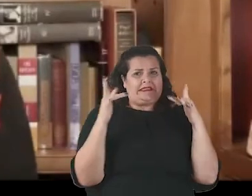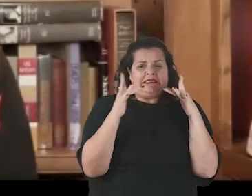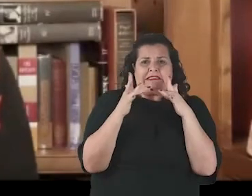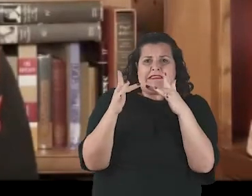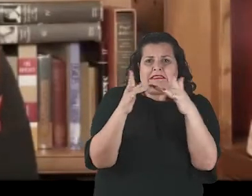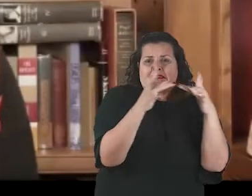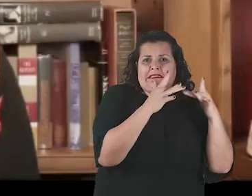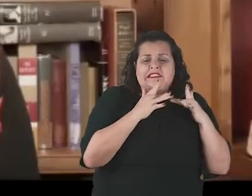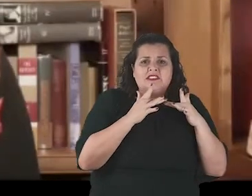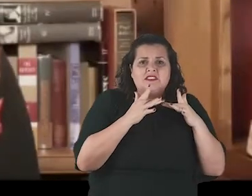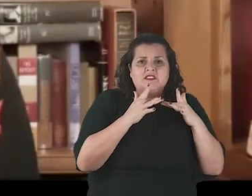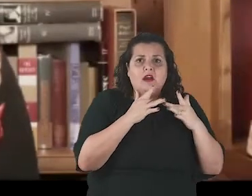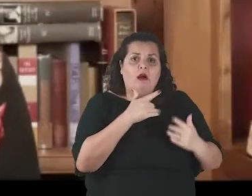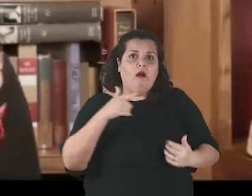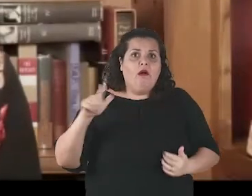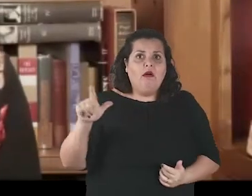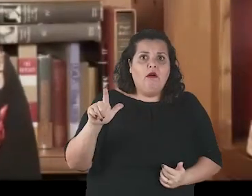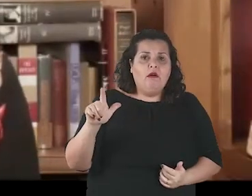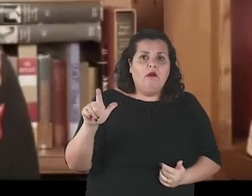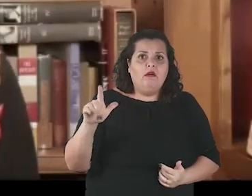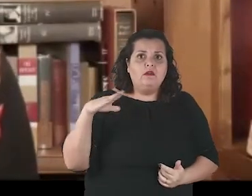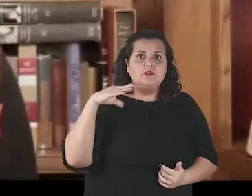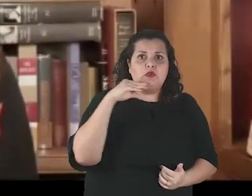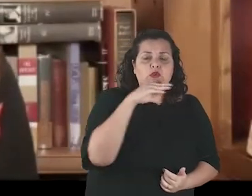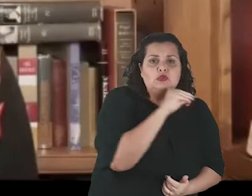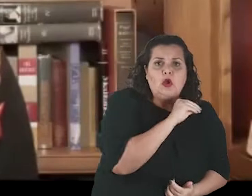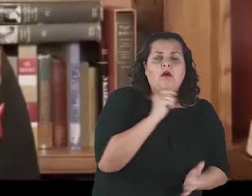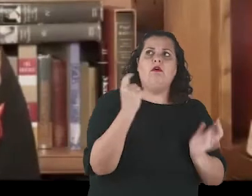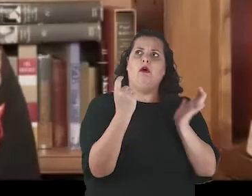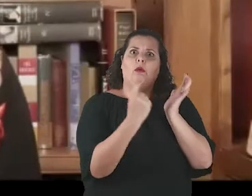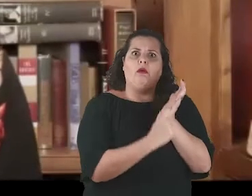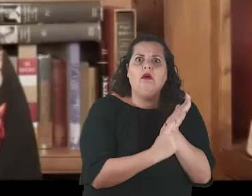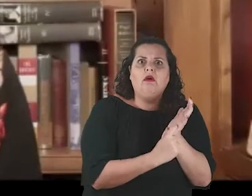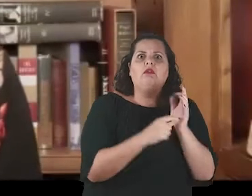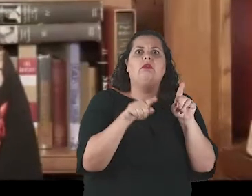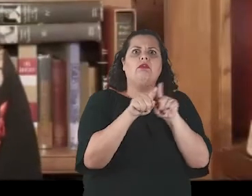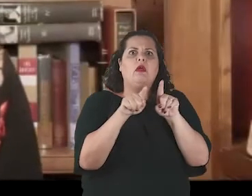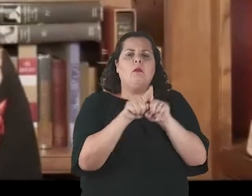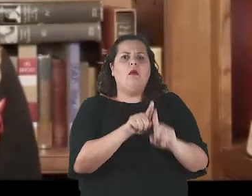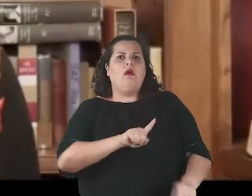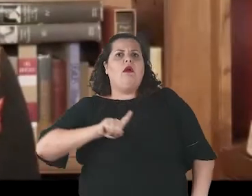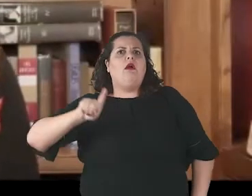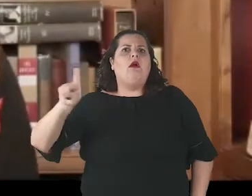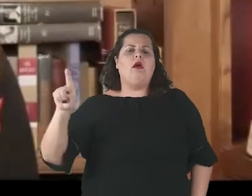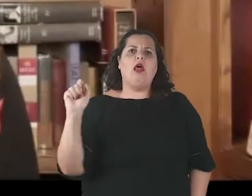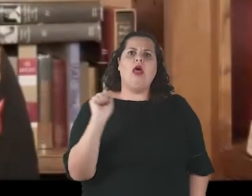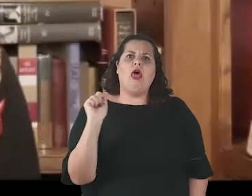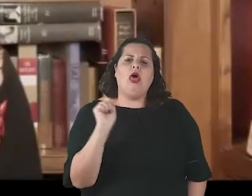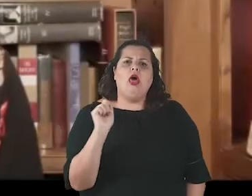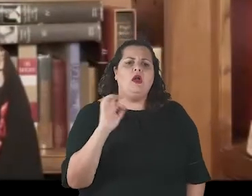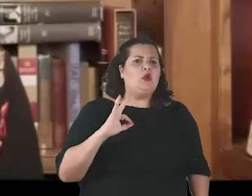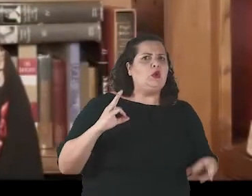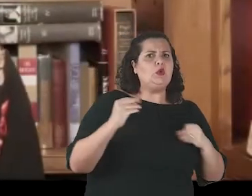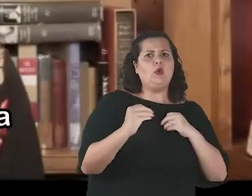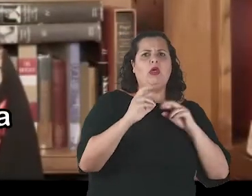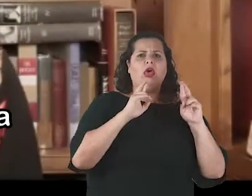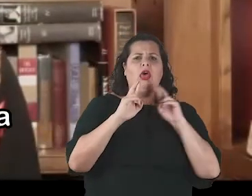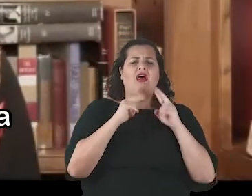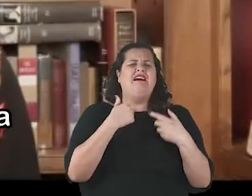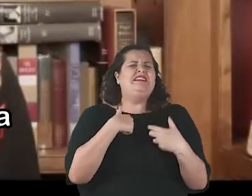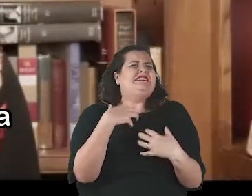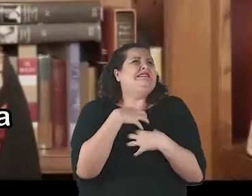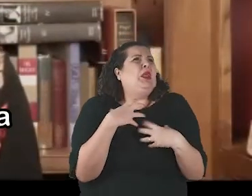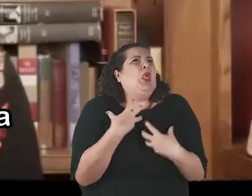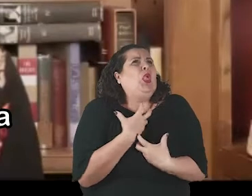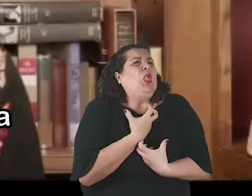vazio me oprime. Um adolescente ugandense murmurou, eu achei que tinha algo de errado comigo. E